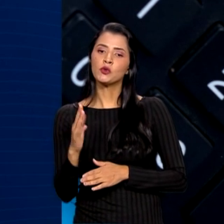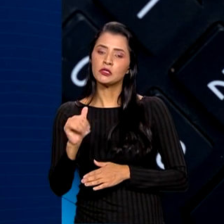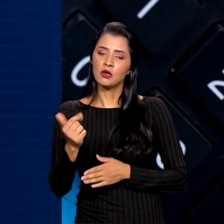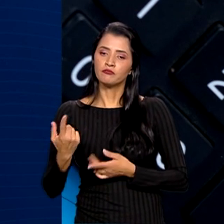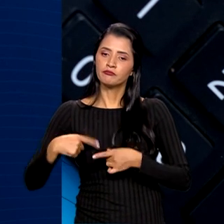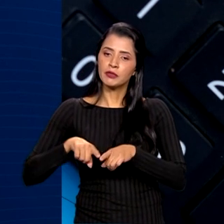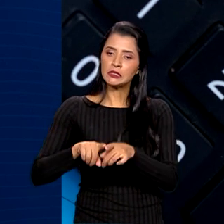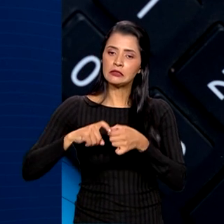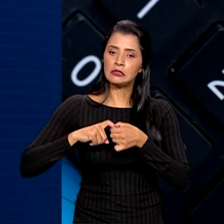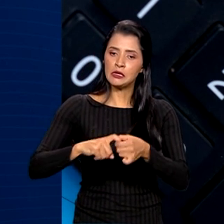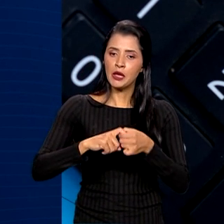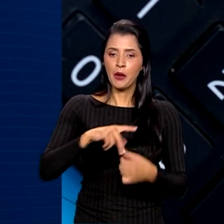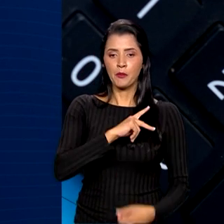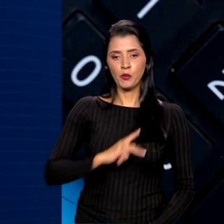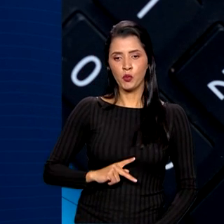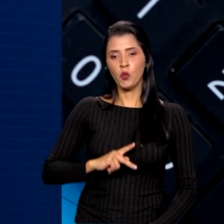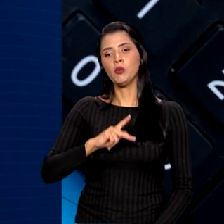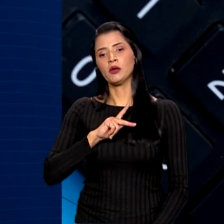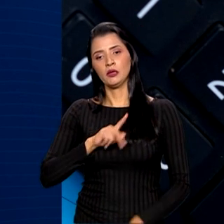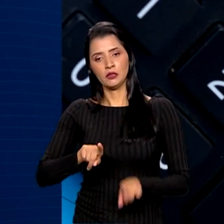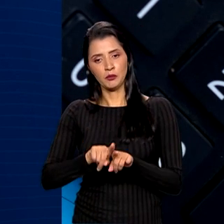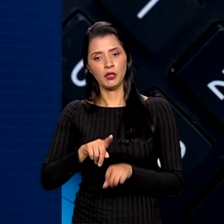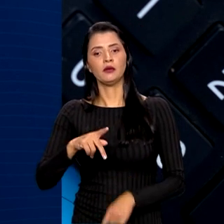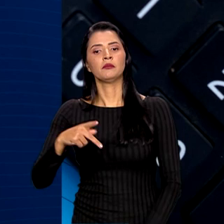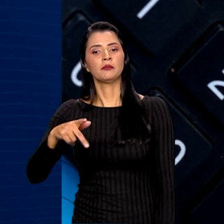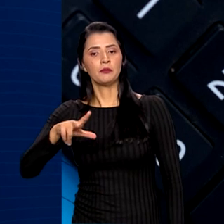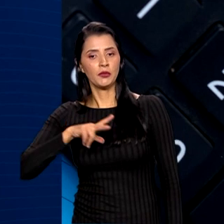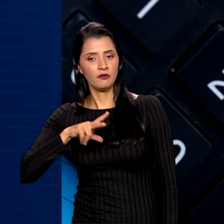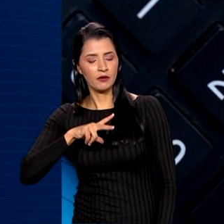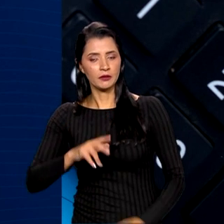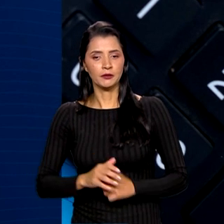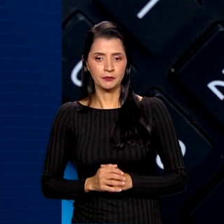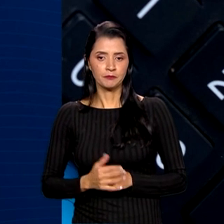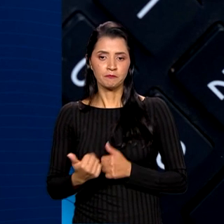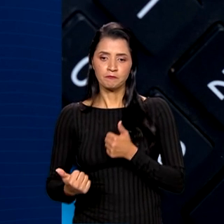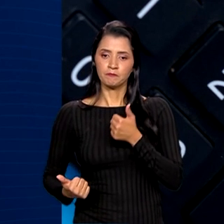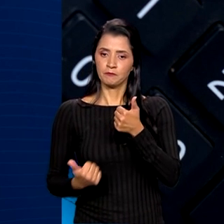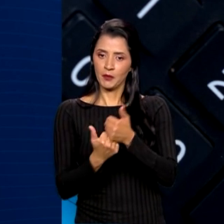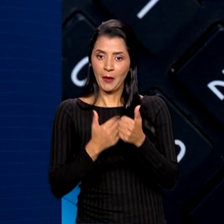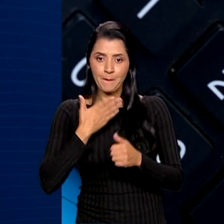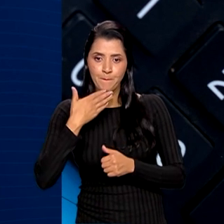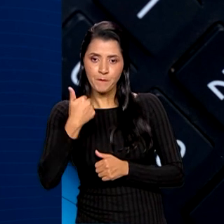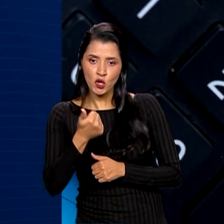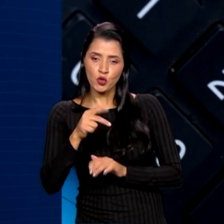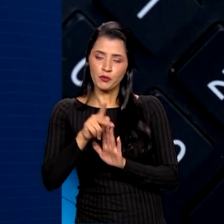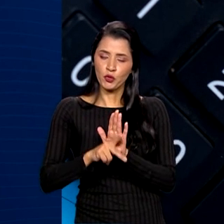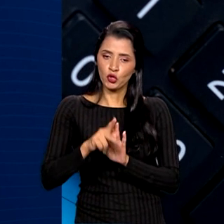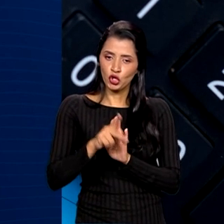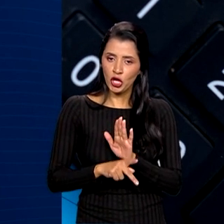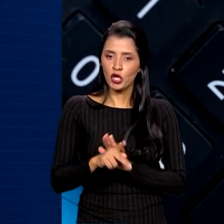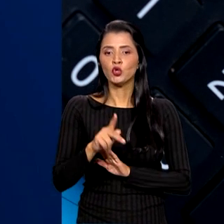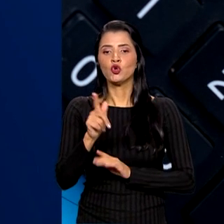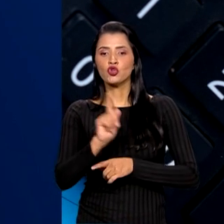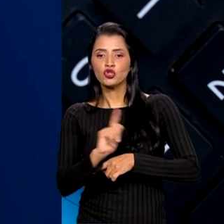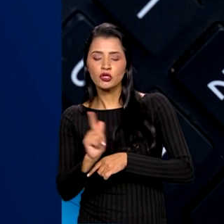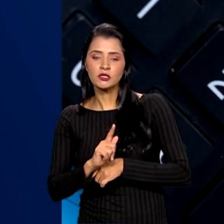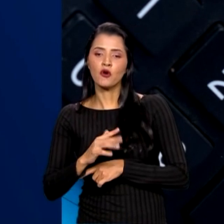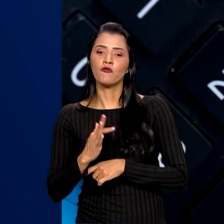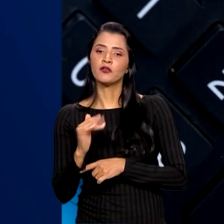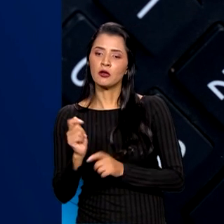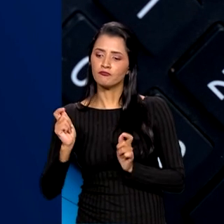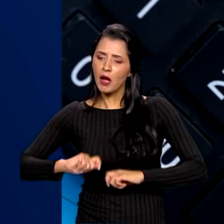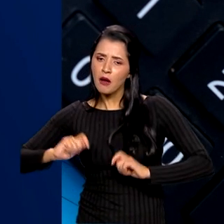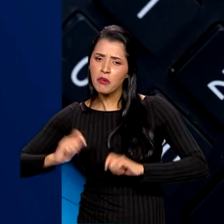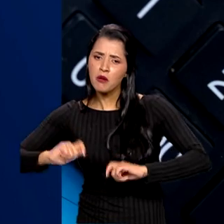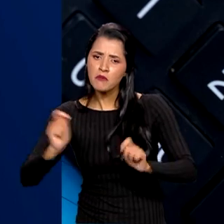público-privadas no país. A apoiar projetos de melhoria da gestão fiscal e de capacitação. E criar